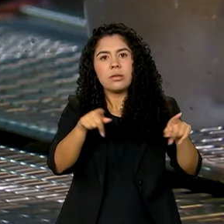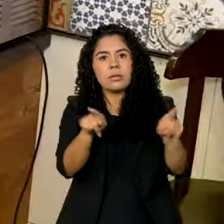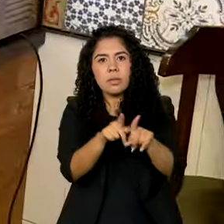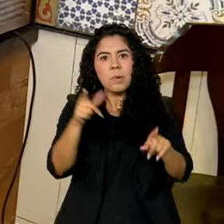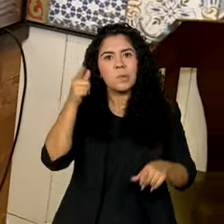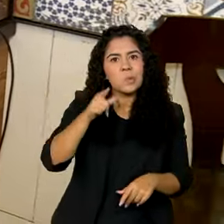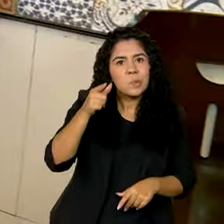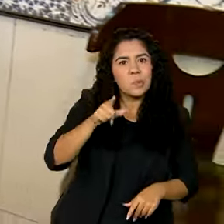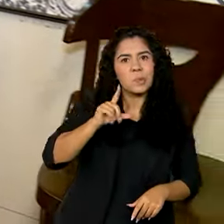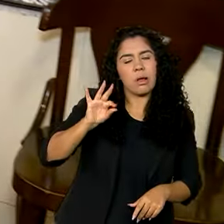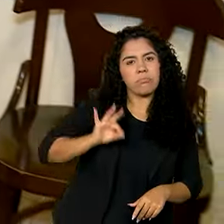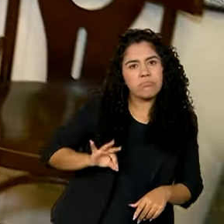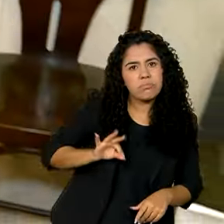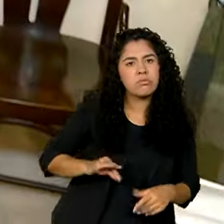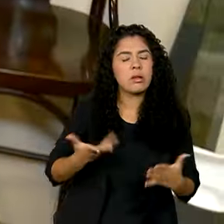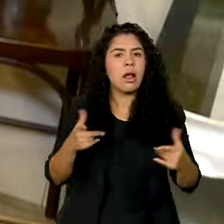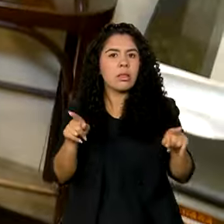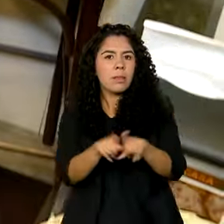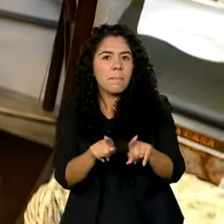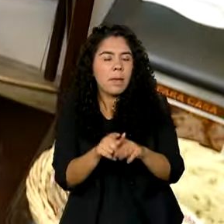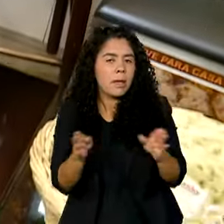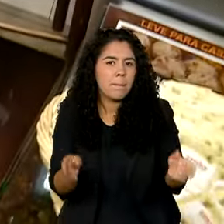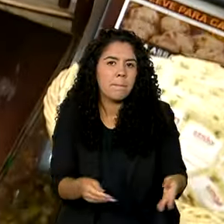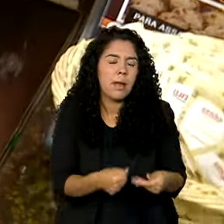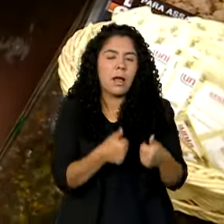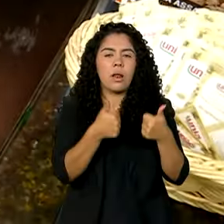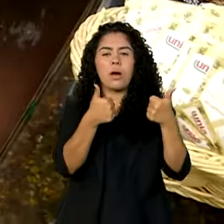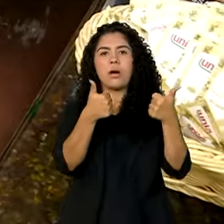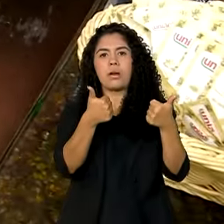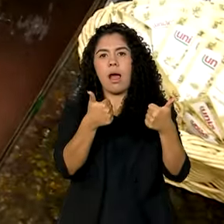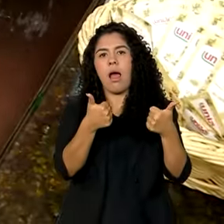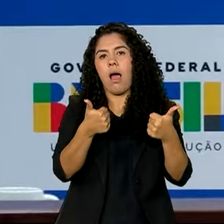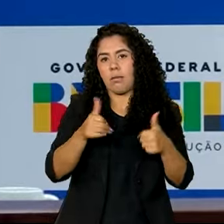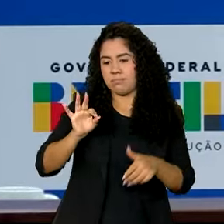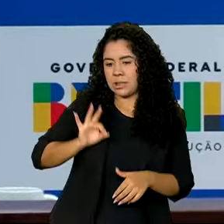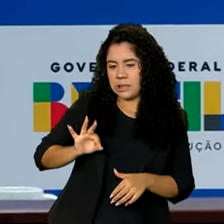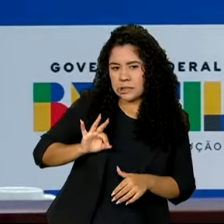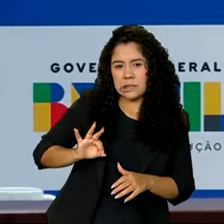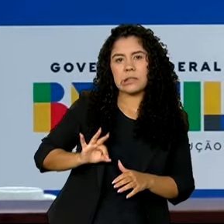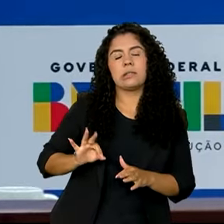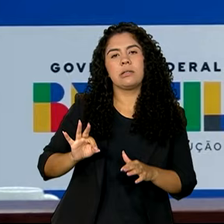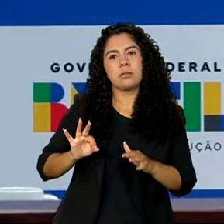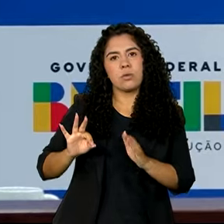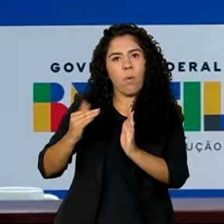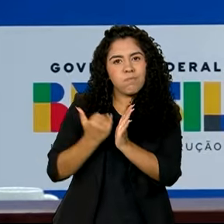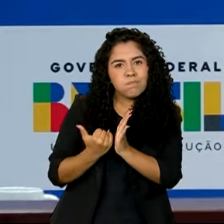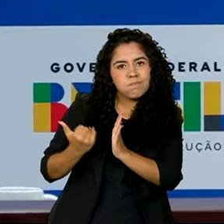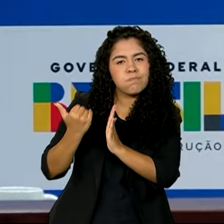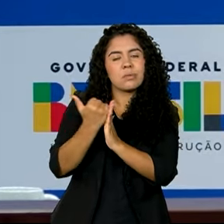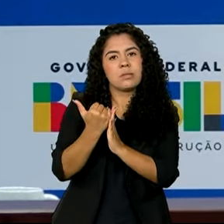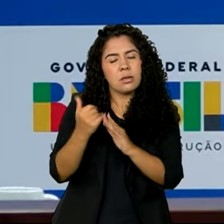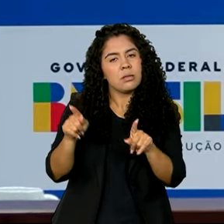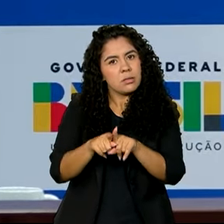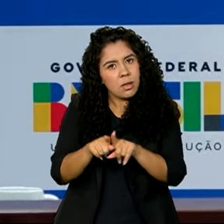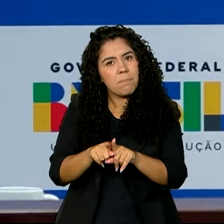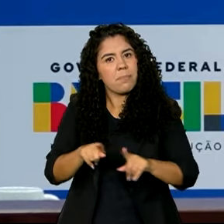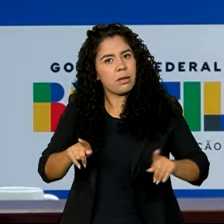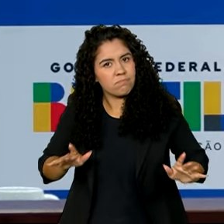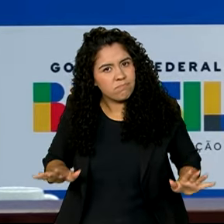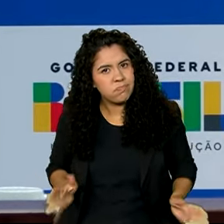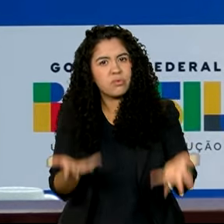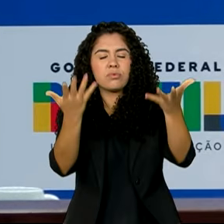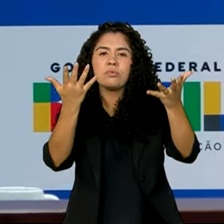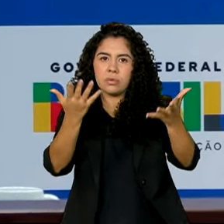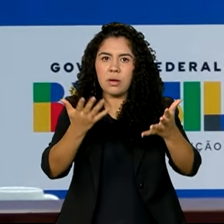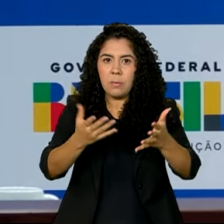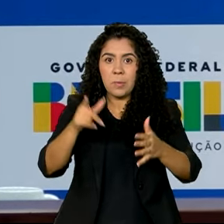real, que é possível falar em melhorar a renda, a massa salarial, para colocar o Brasil a andar para frente de